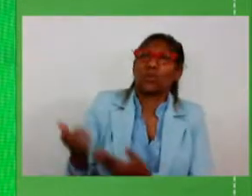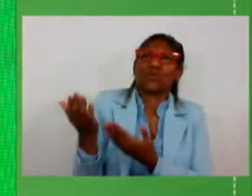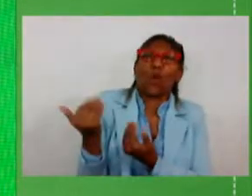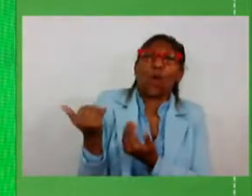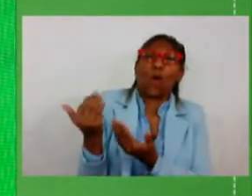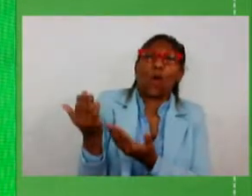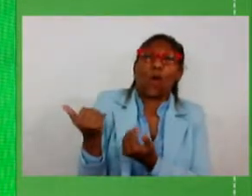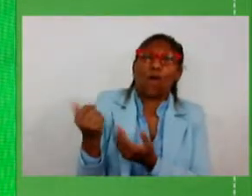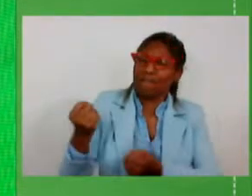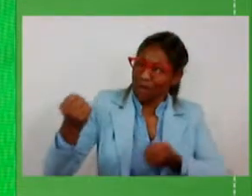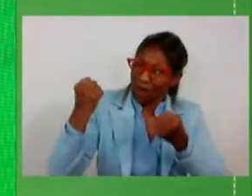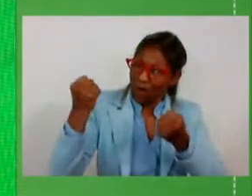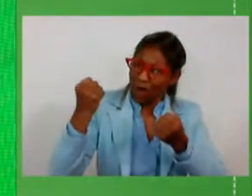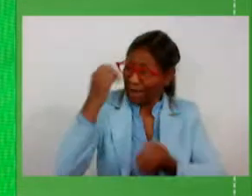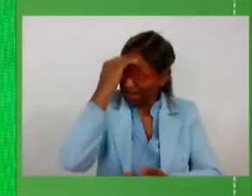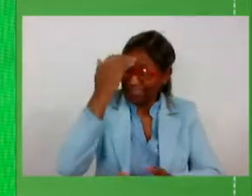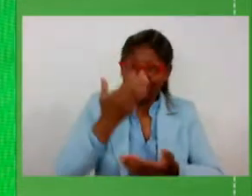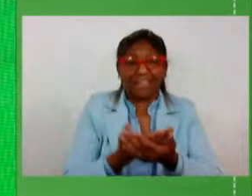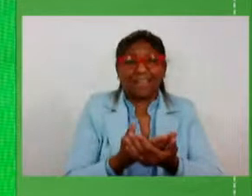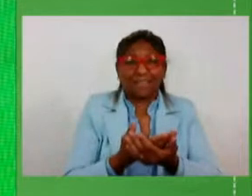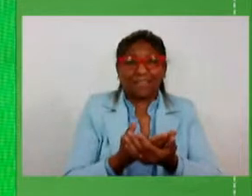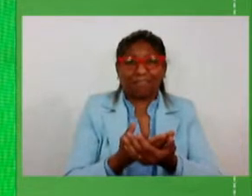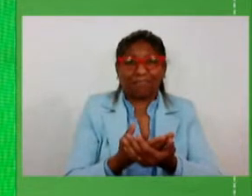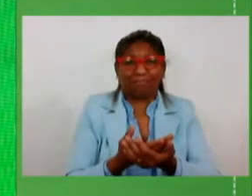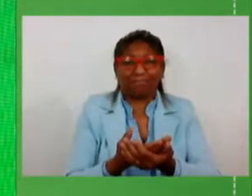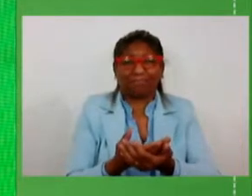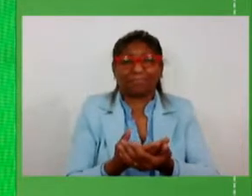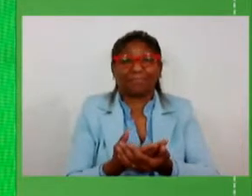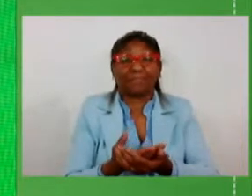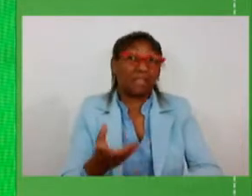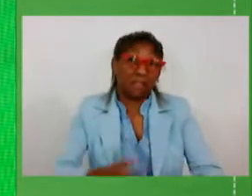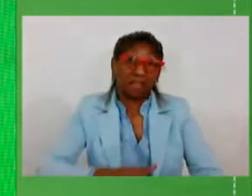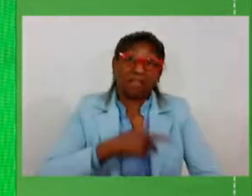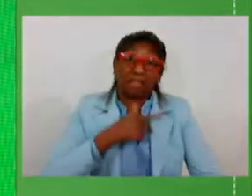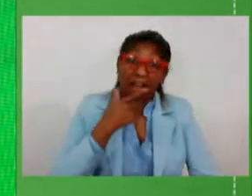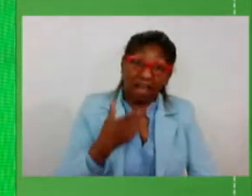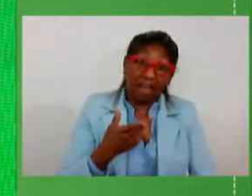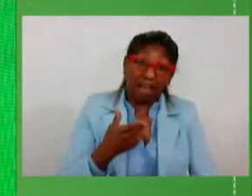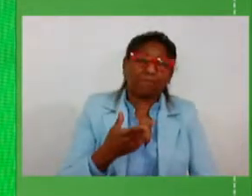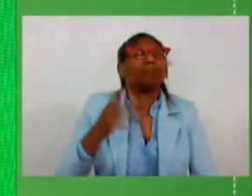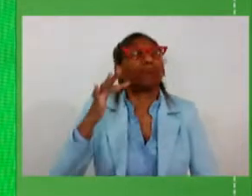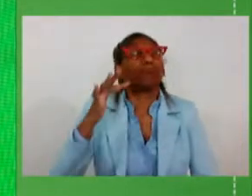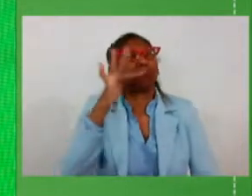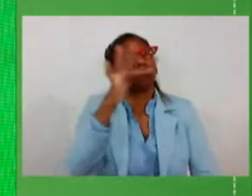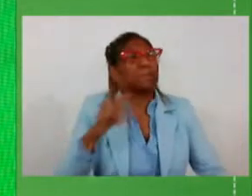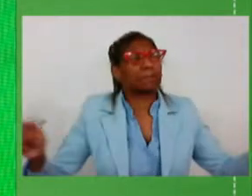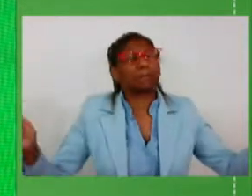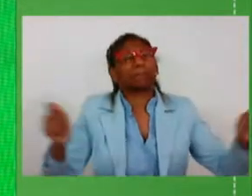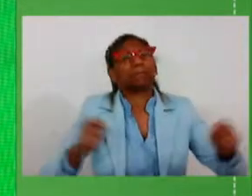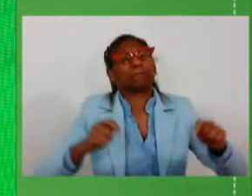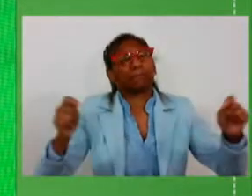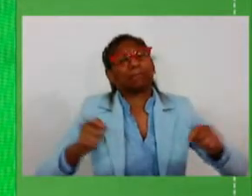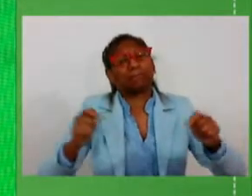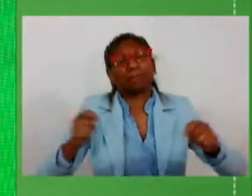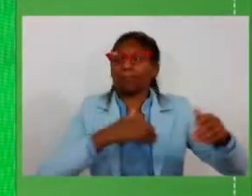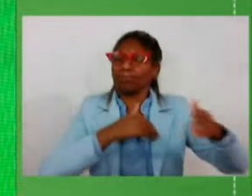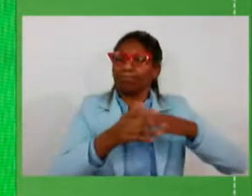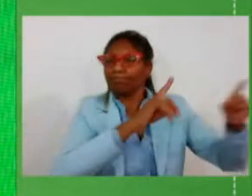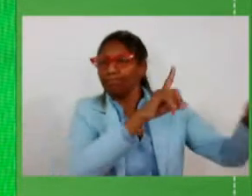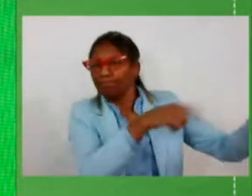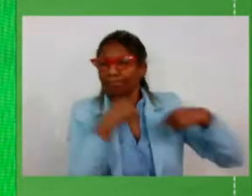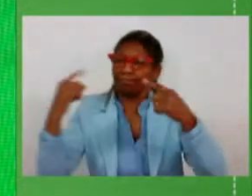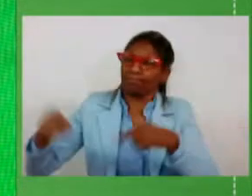arrojado que acreditava e que dizia que seríamos capazes de enfrentar as dificuldades